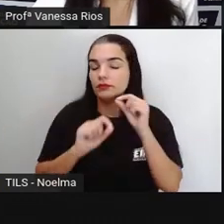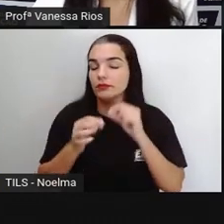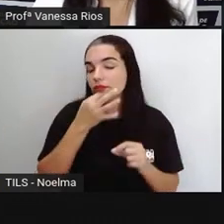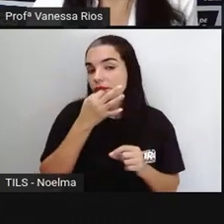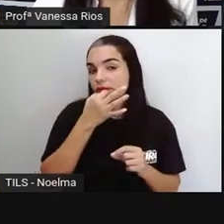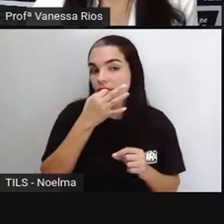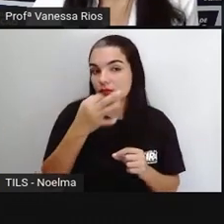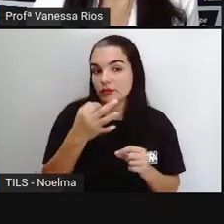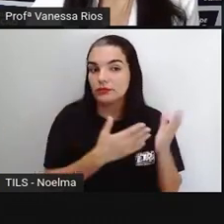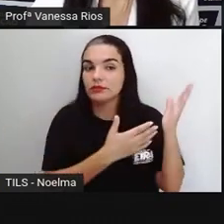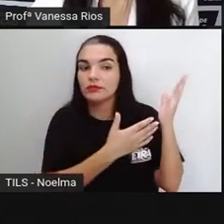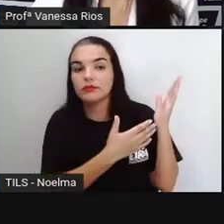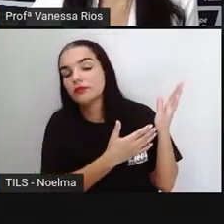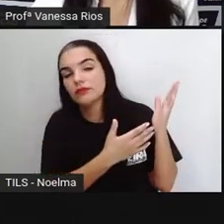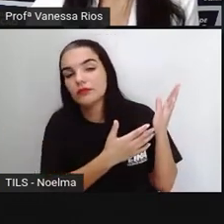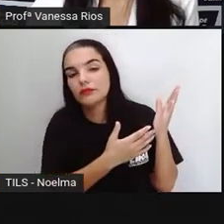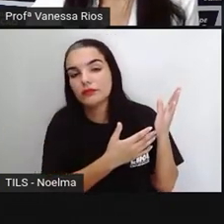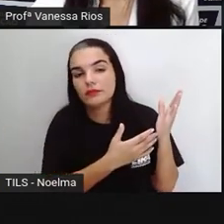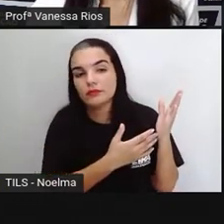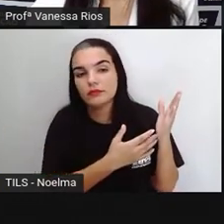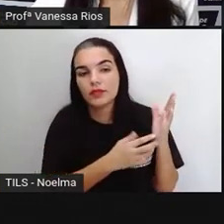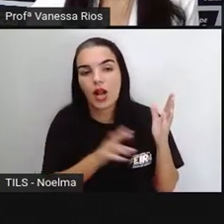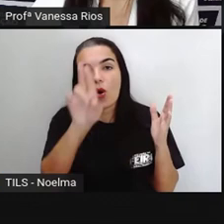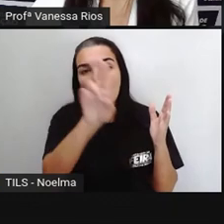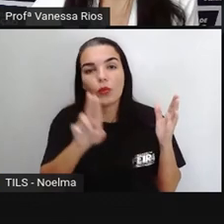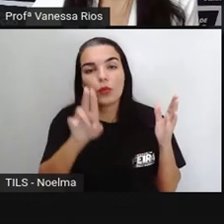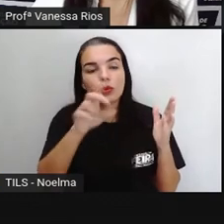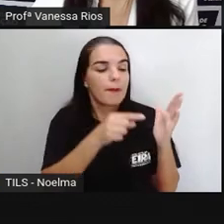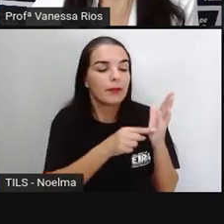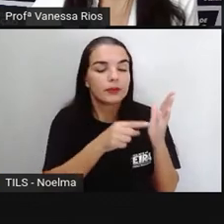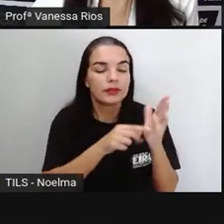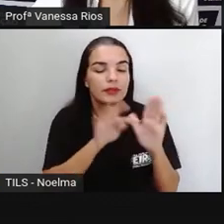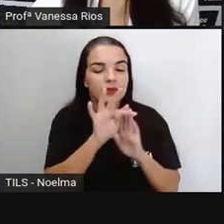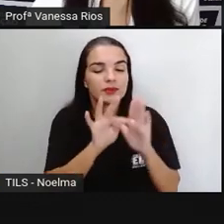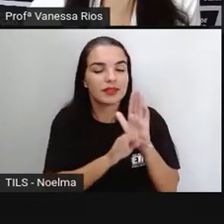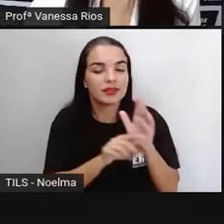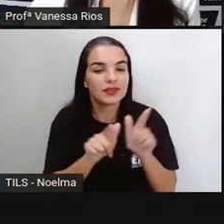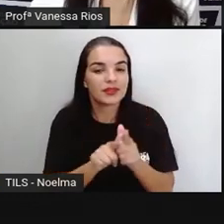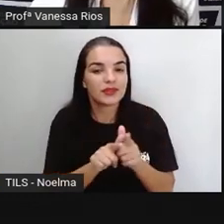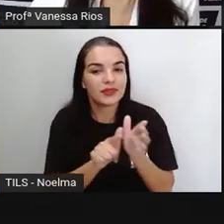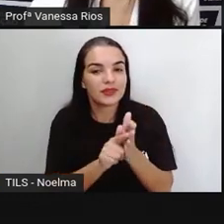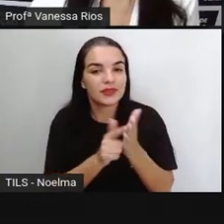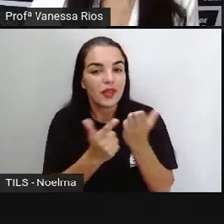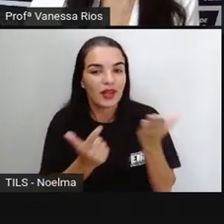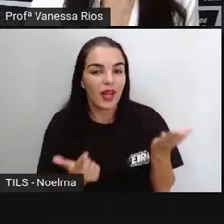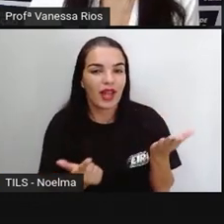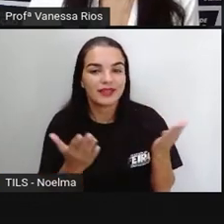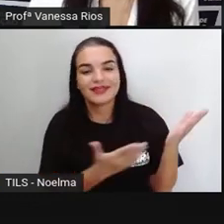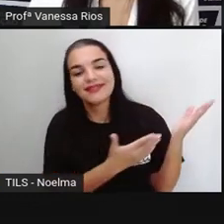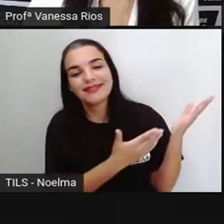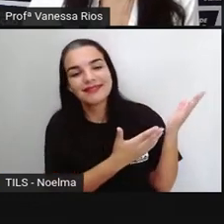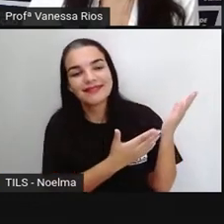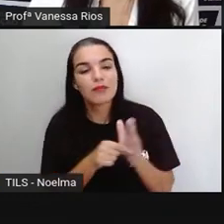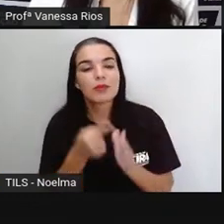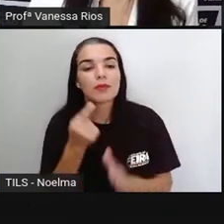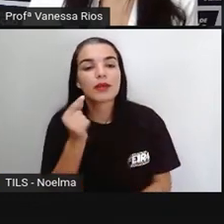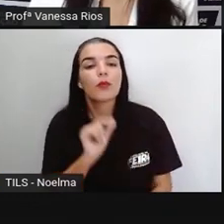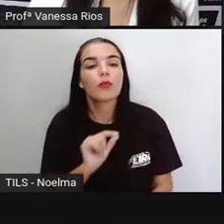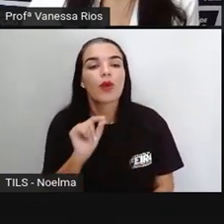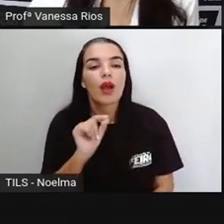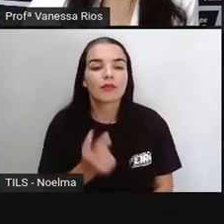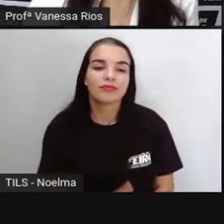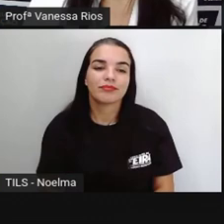funções das pontuações nos textos jornalísticos e a primeira pontuação que a gente vai observar é a